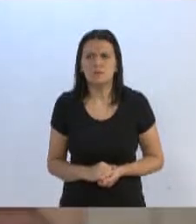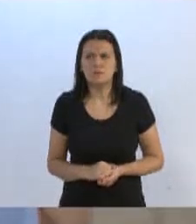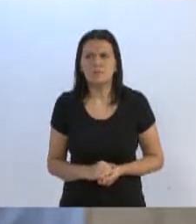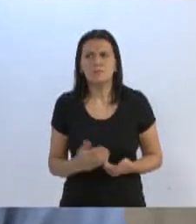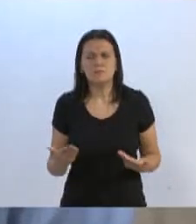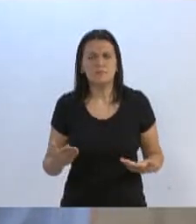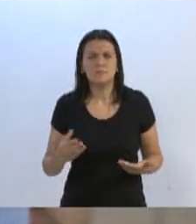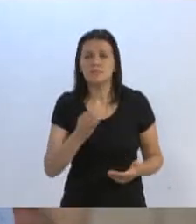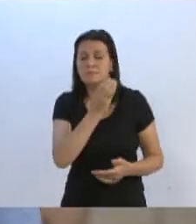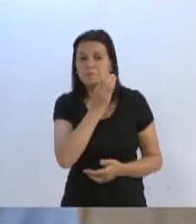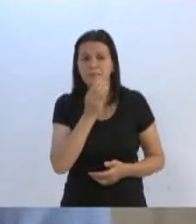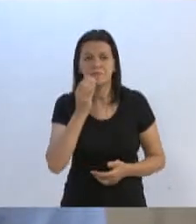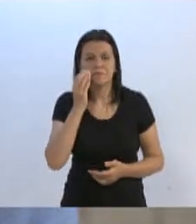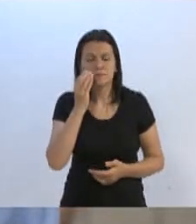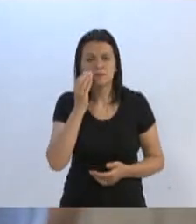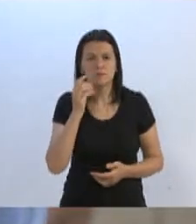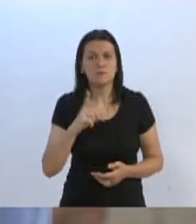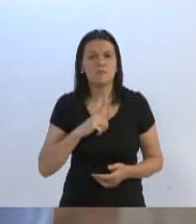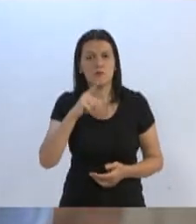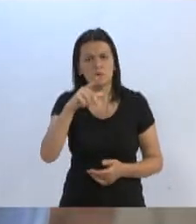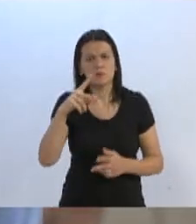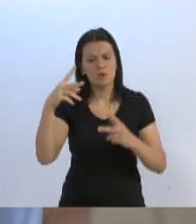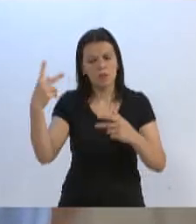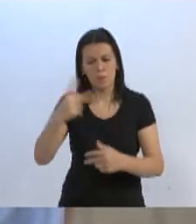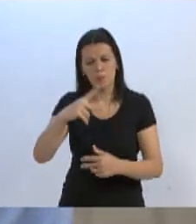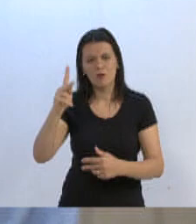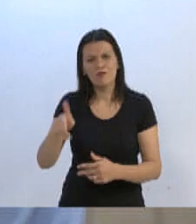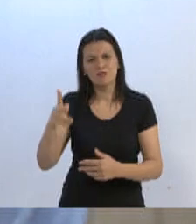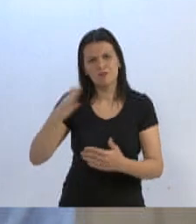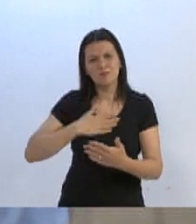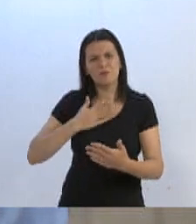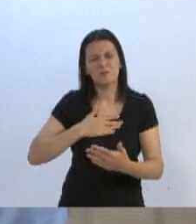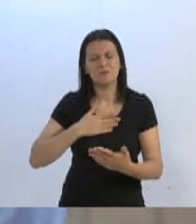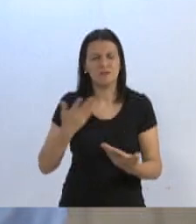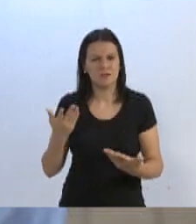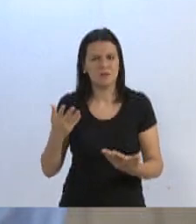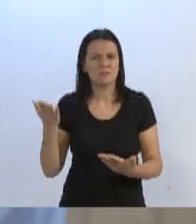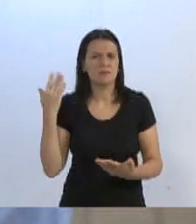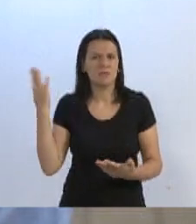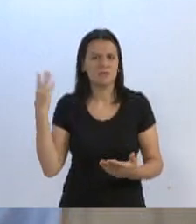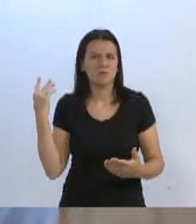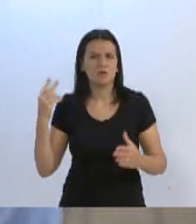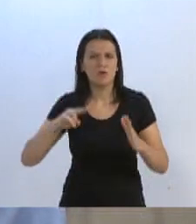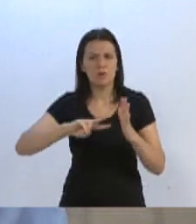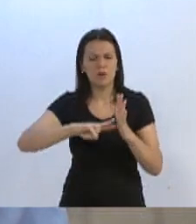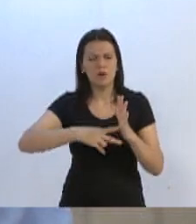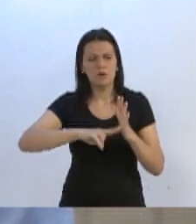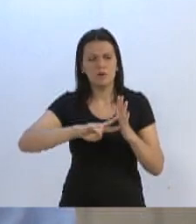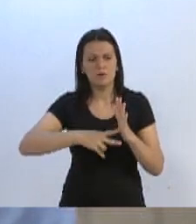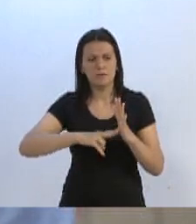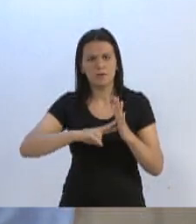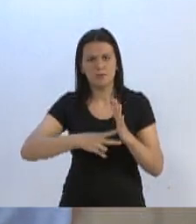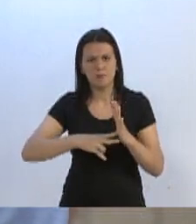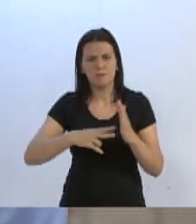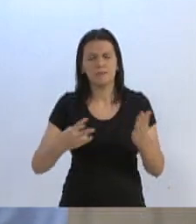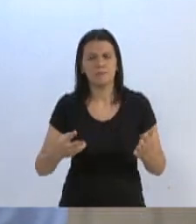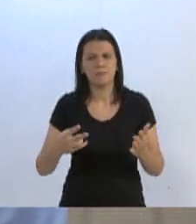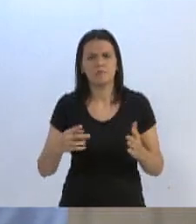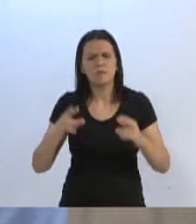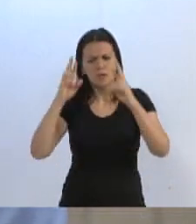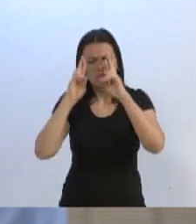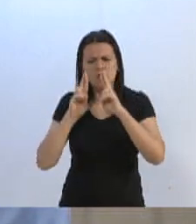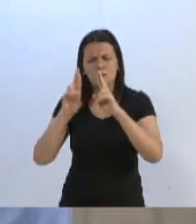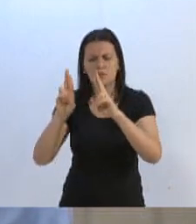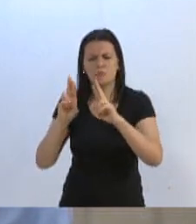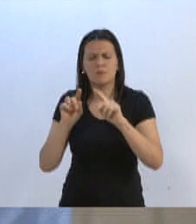Vereador, é assim, tenho o senhor como meu professor da defesa do consumidor e lhe respeito profundamente. Mas eu faço um